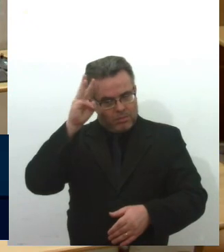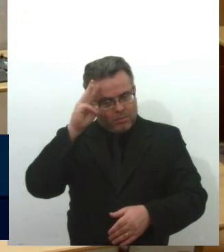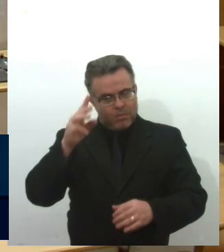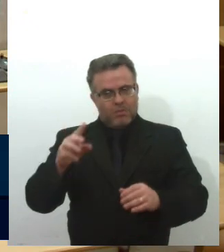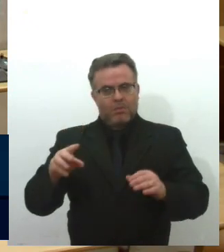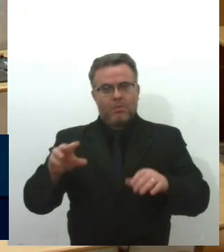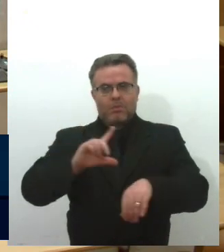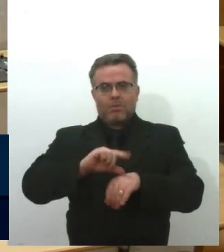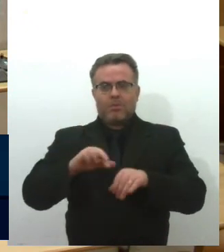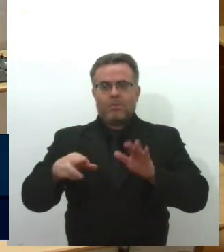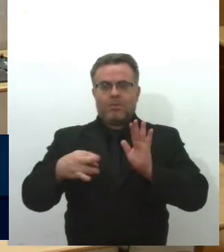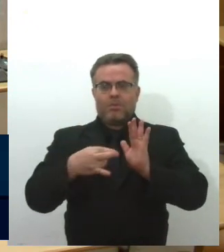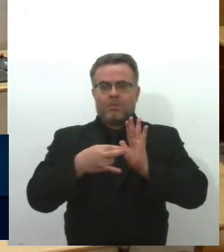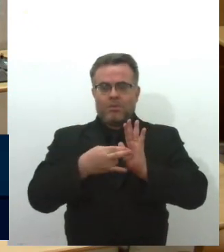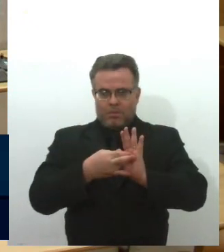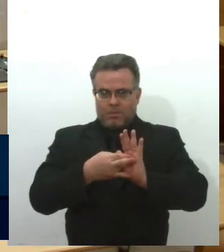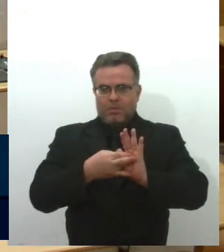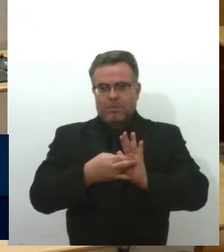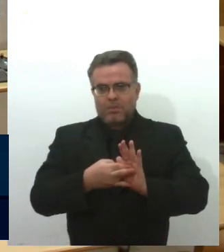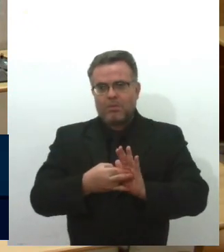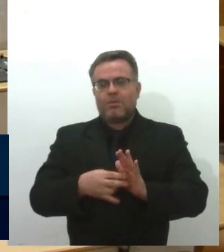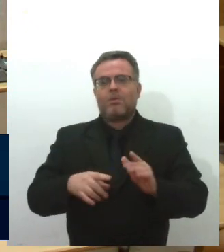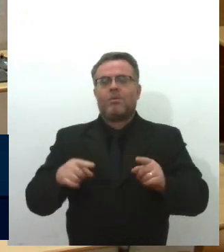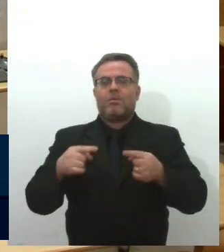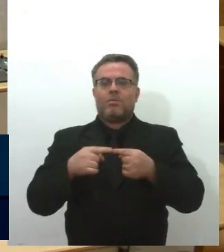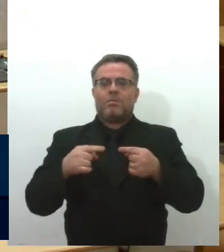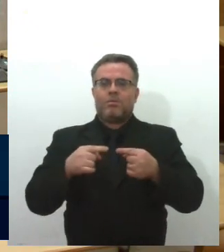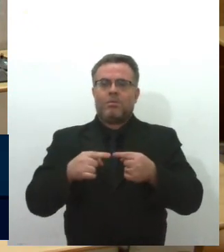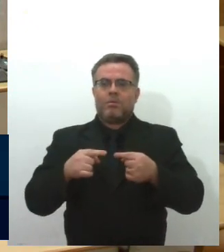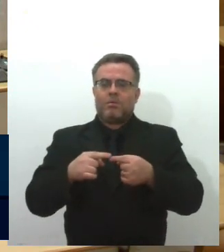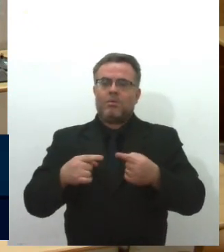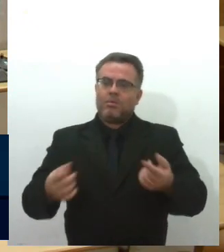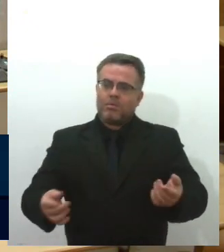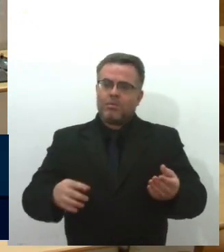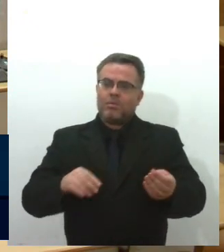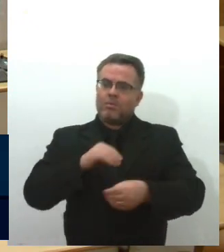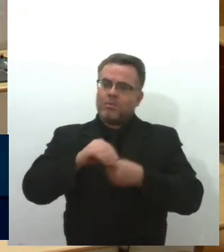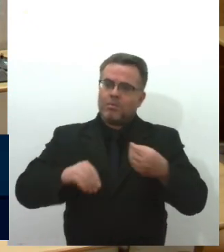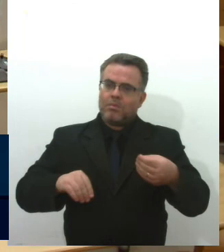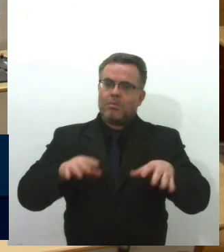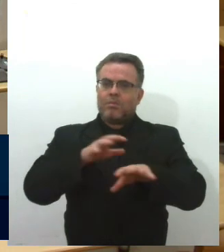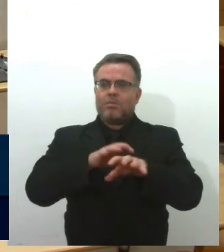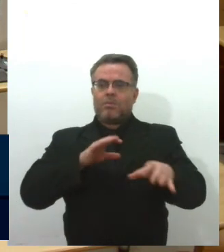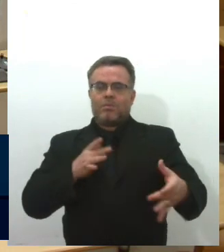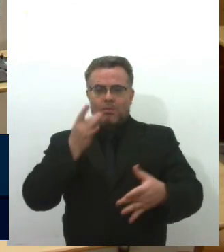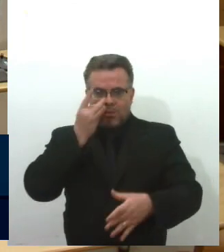regimental, na forma já anunciada. Sistema misto de atuação.